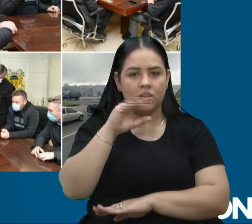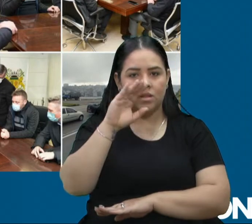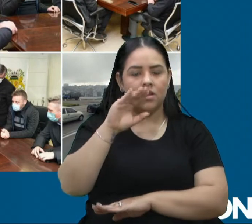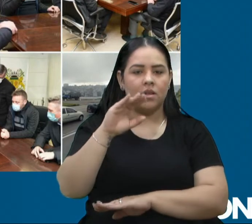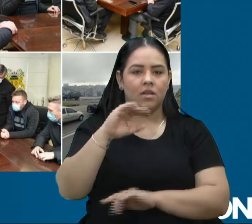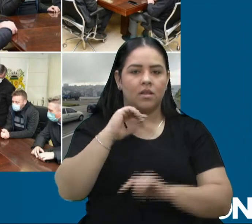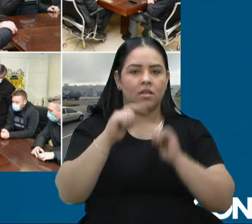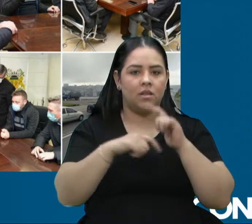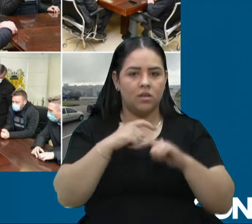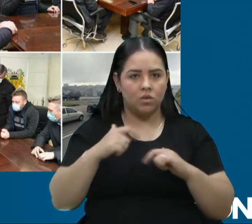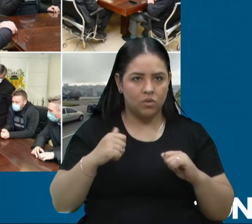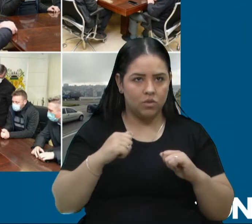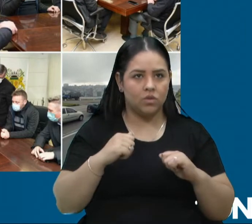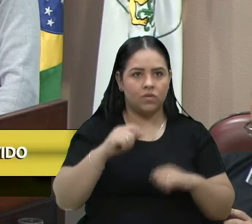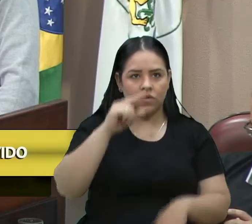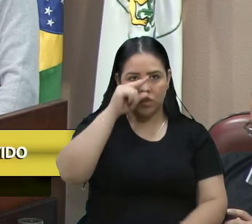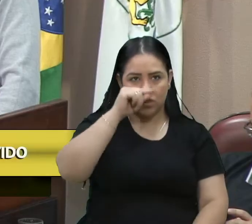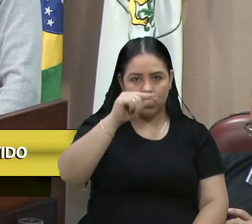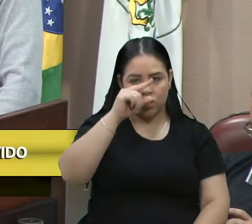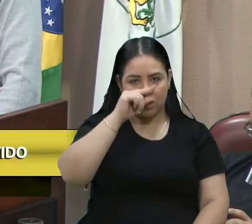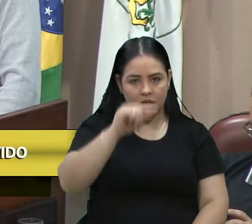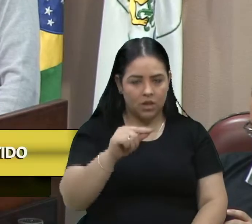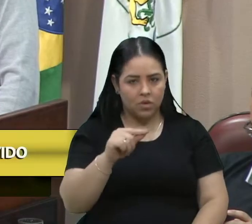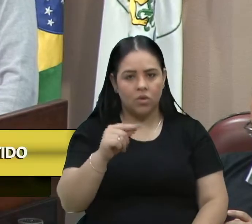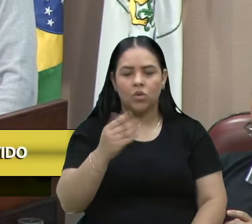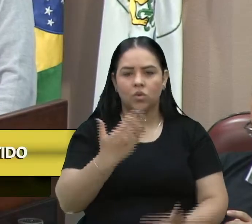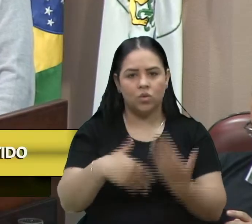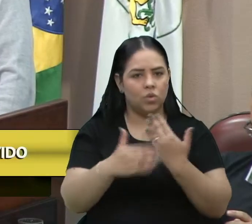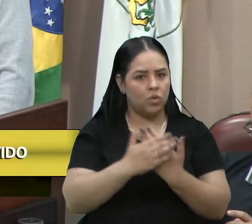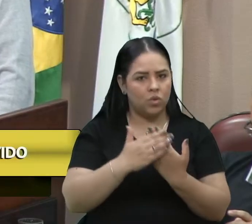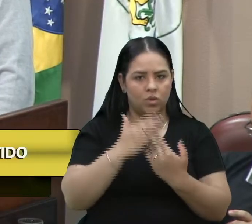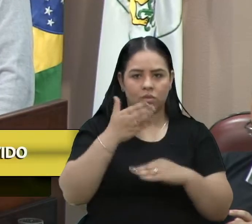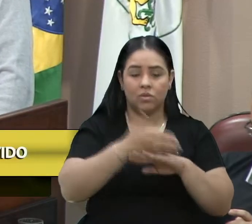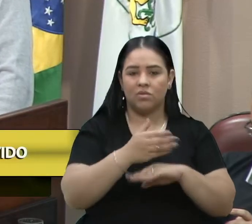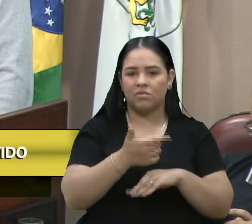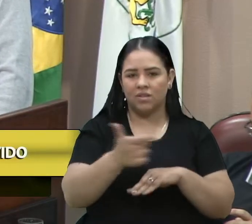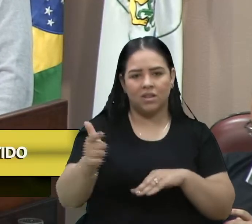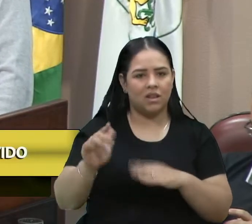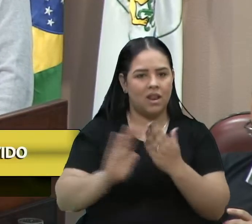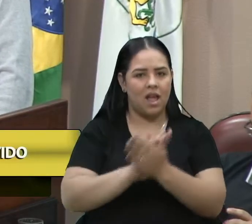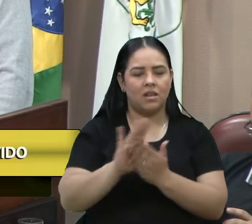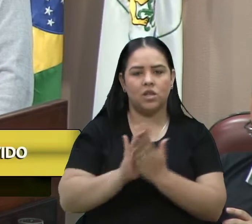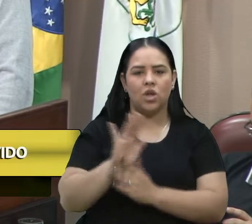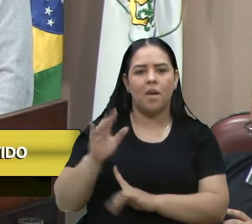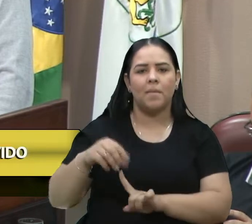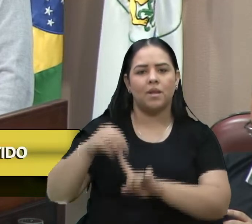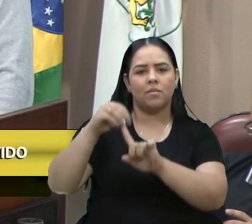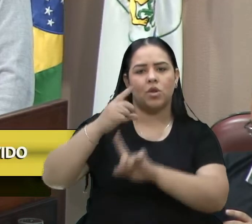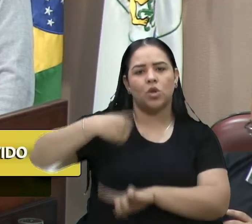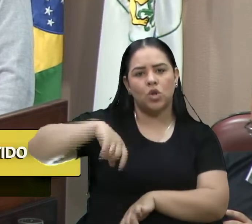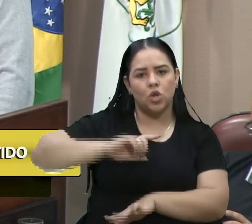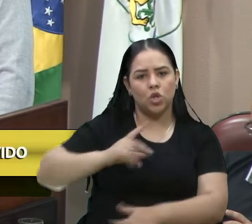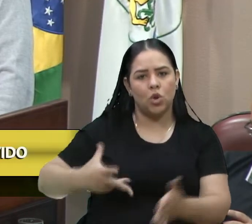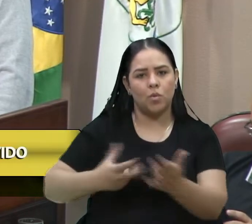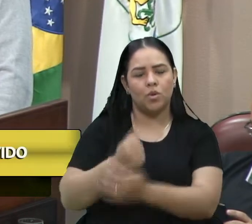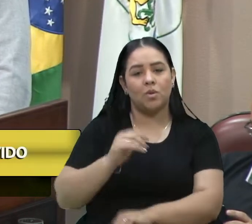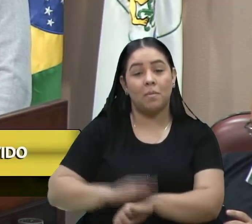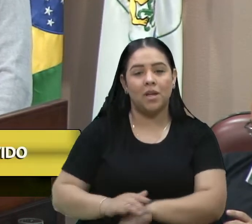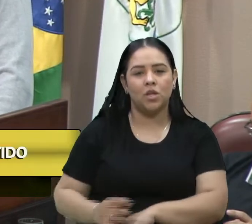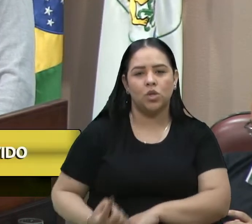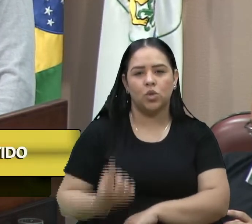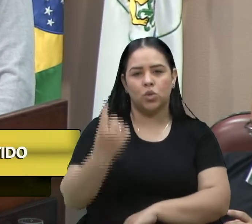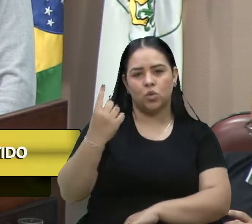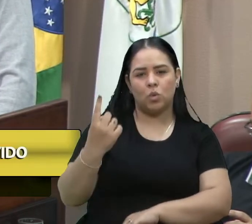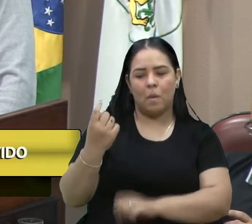ação de todos, né, vereador Fantinel. Ninguém teve protagonismo nenhum aí. A gente teve uma questão de ter comprado mais de uma tonelada de asfalto,